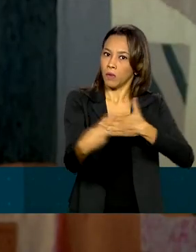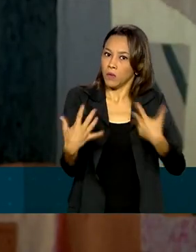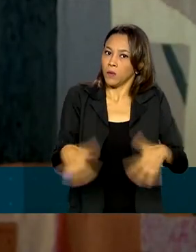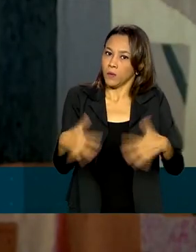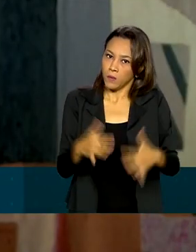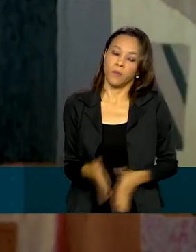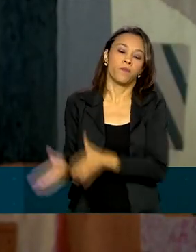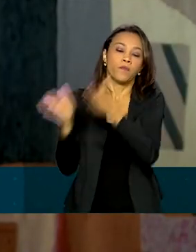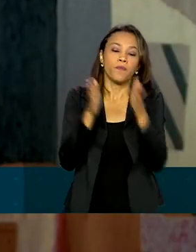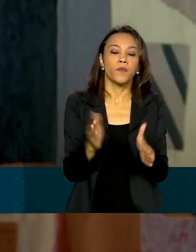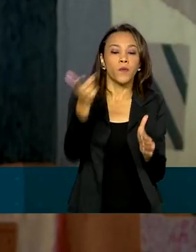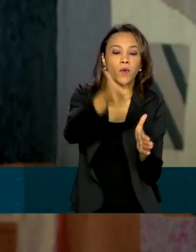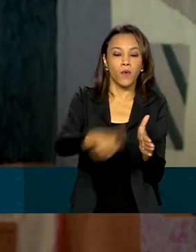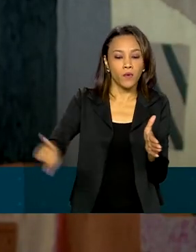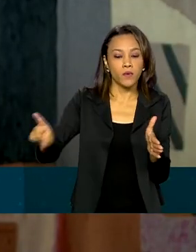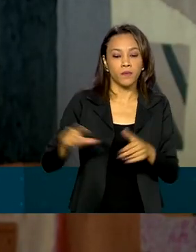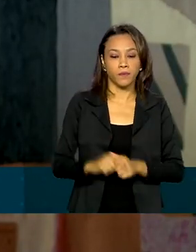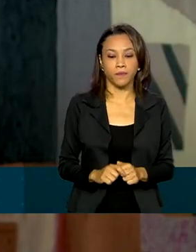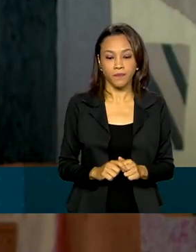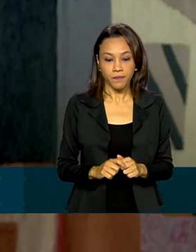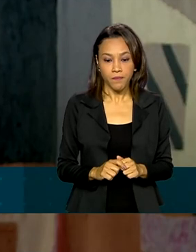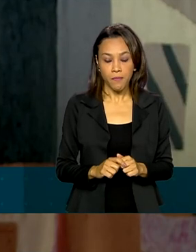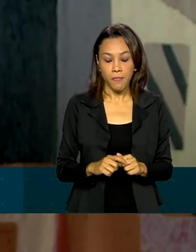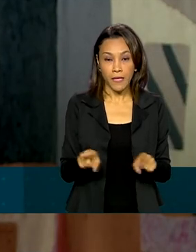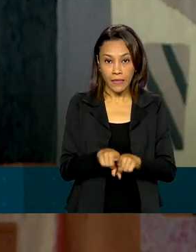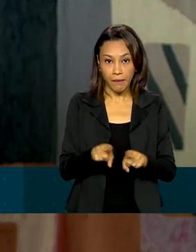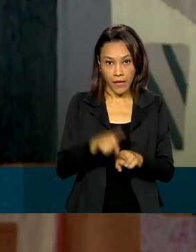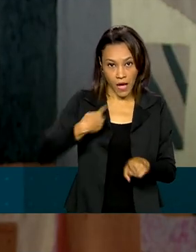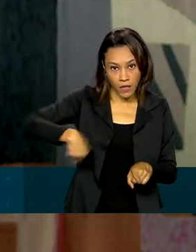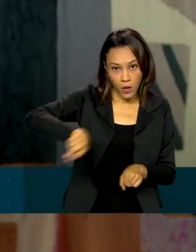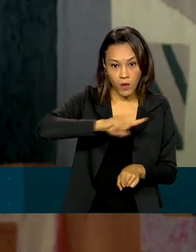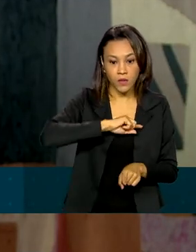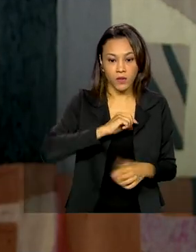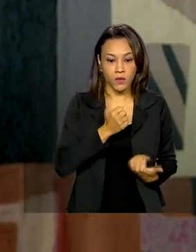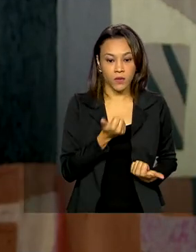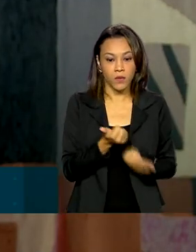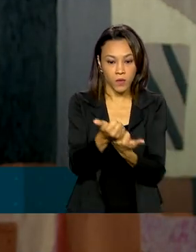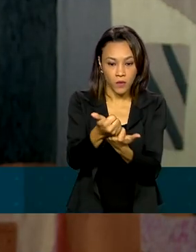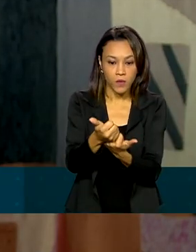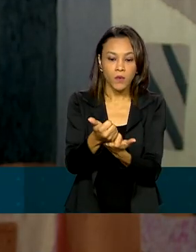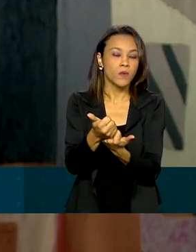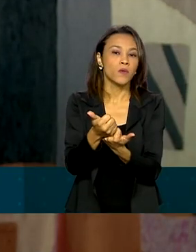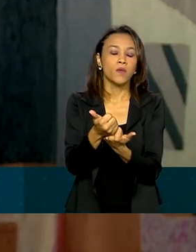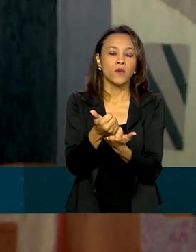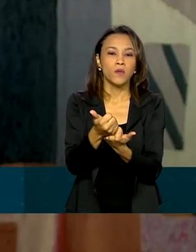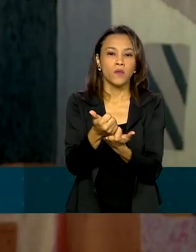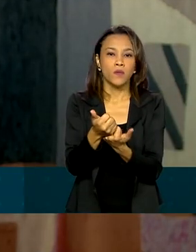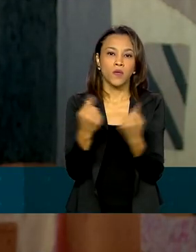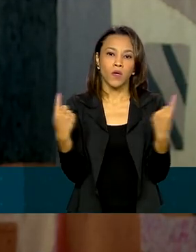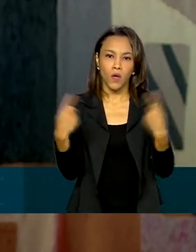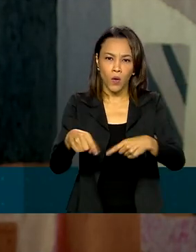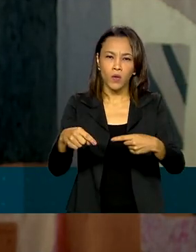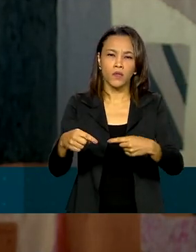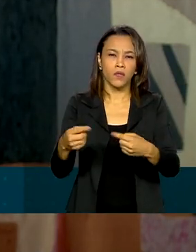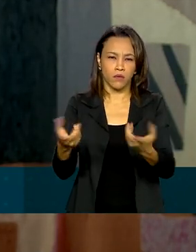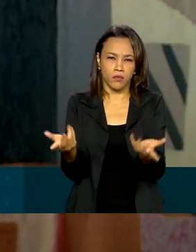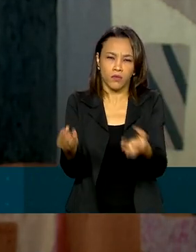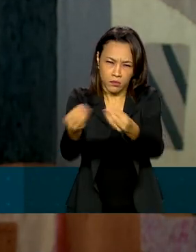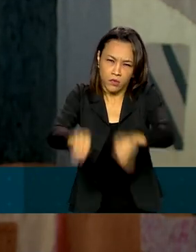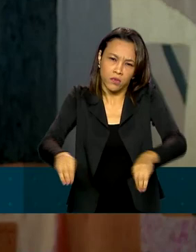colocando a nossa contribuição para o enfrentamento da crise. Então,